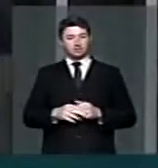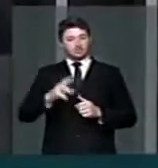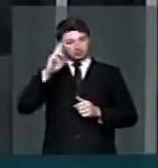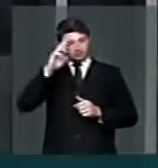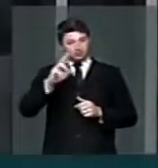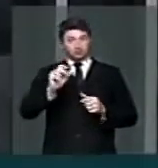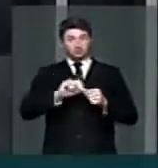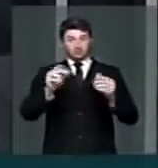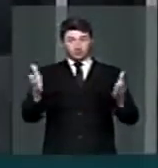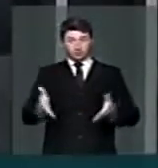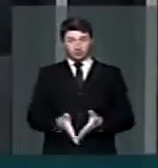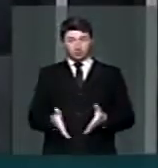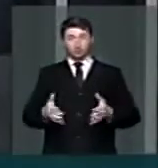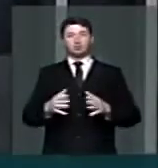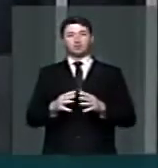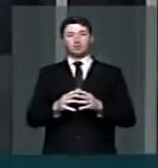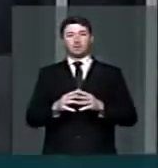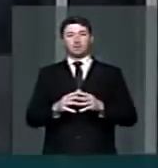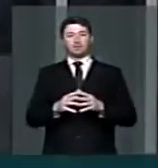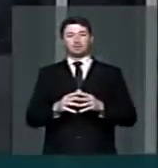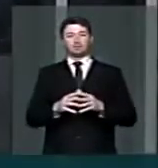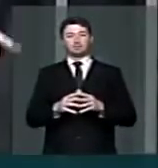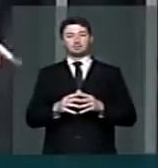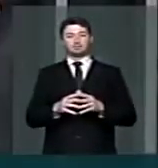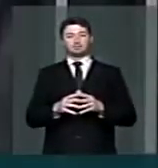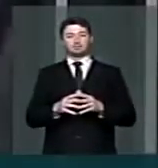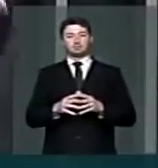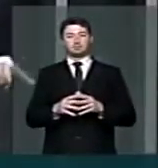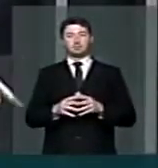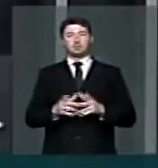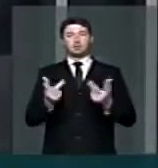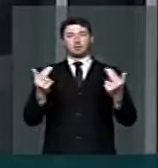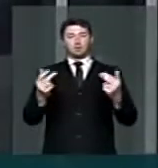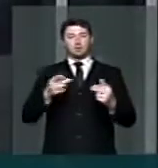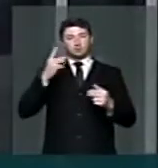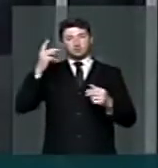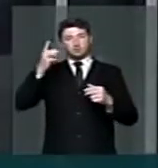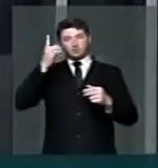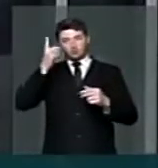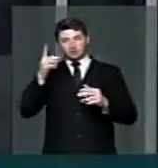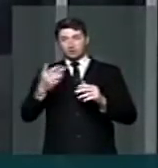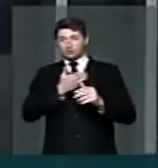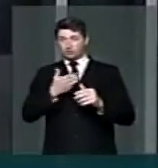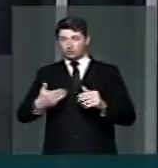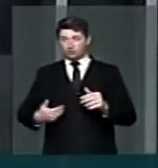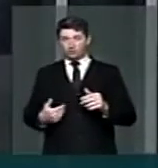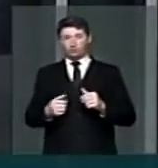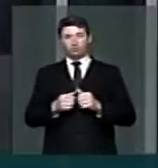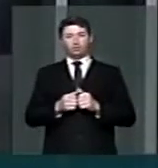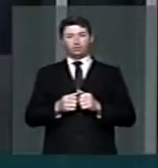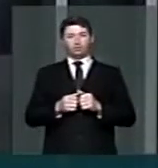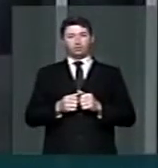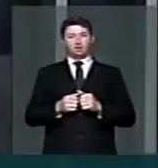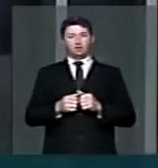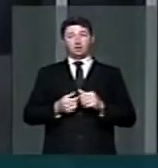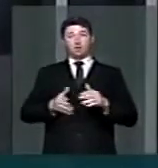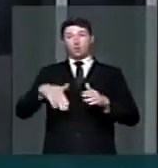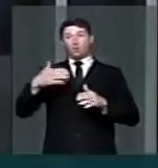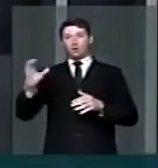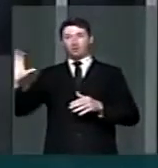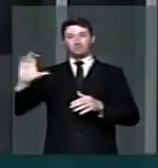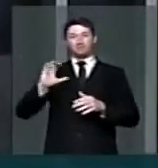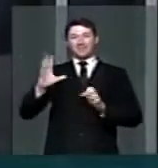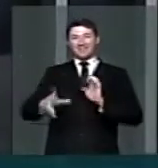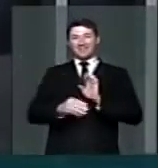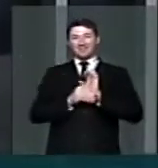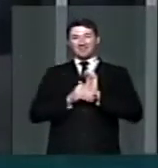está dando hoje, tirando tantos parlamentares do governo da pecha de que quando recebe as suas